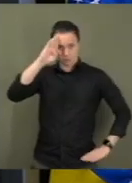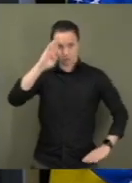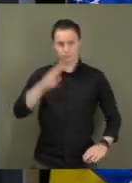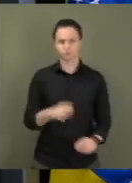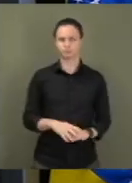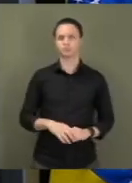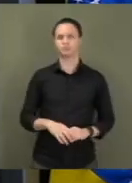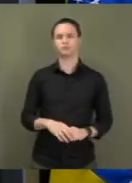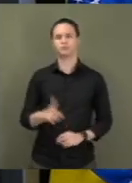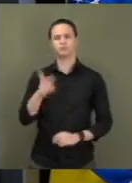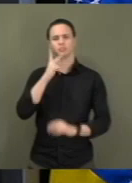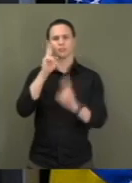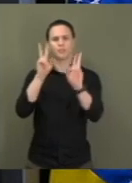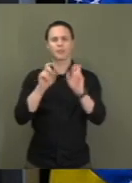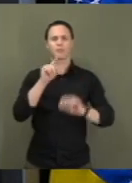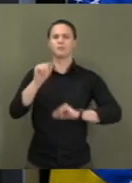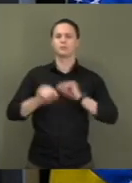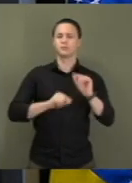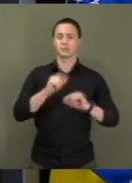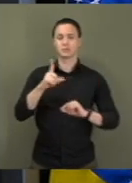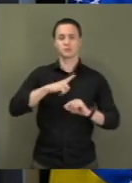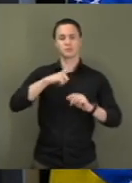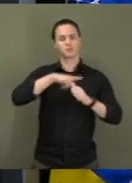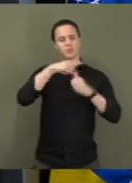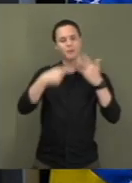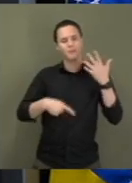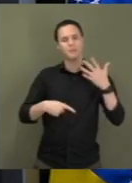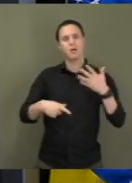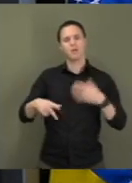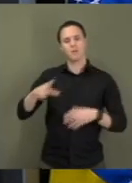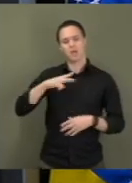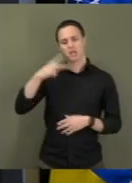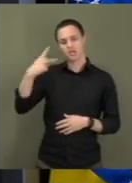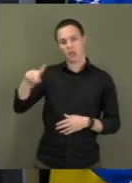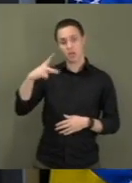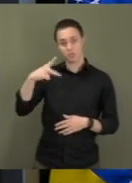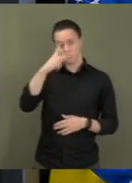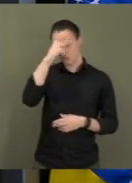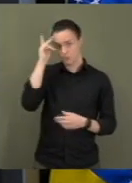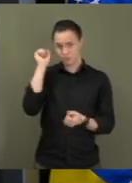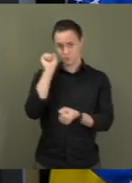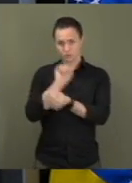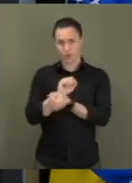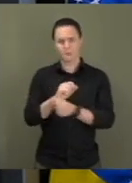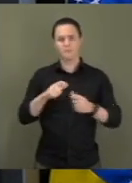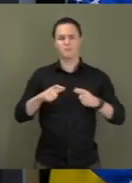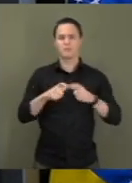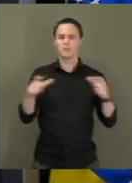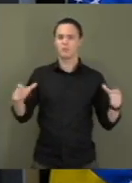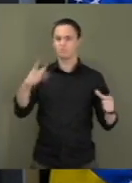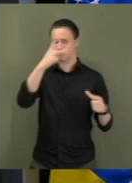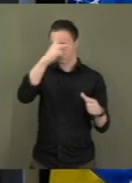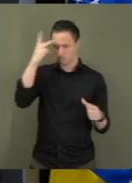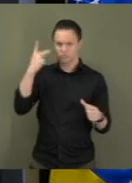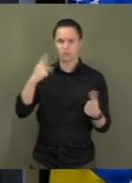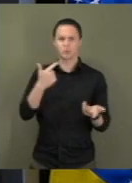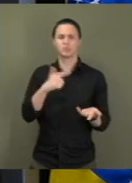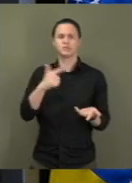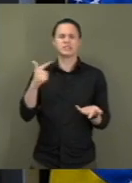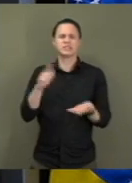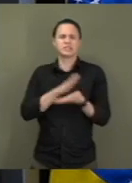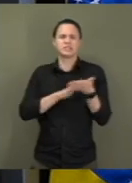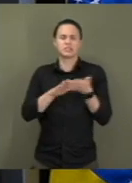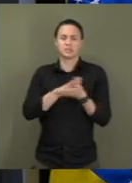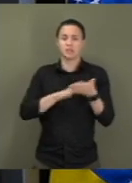Diz respeito às condições pessoais dos detentos. A grande maioria dos presos não possuem nenhum